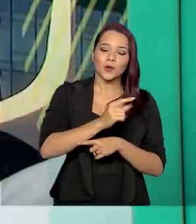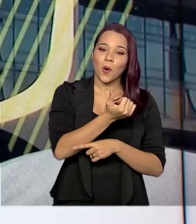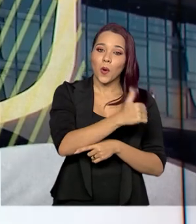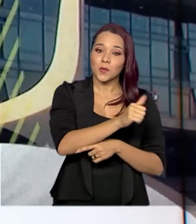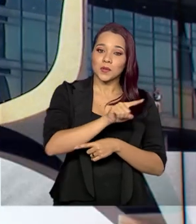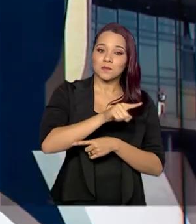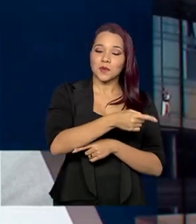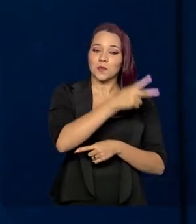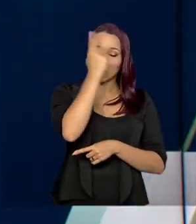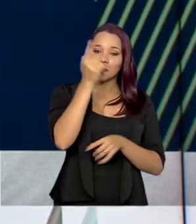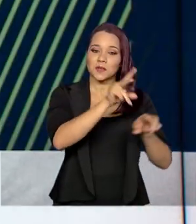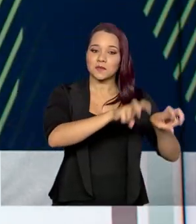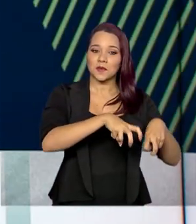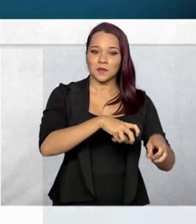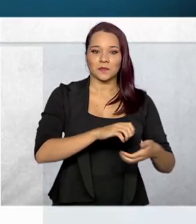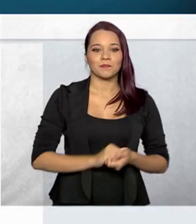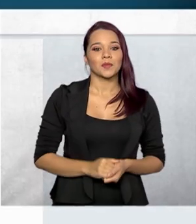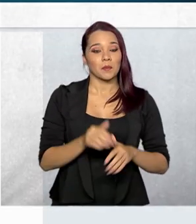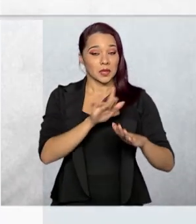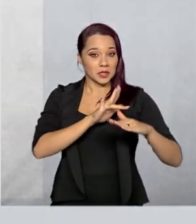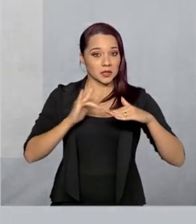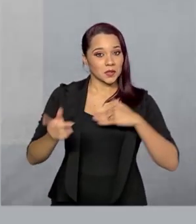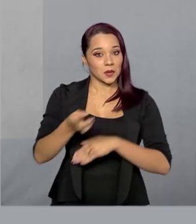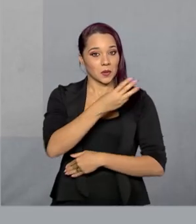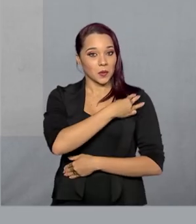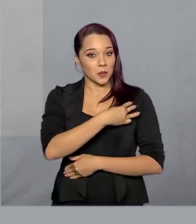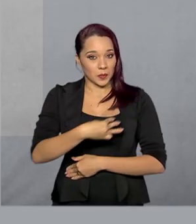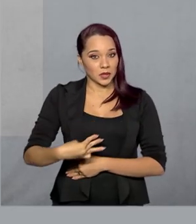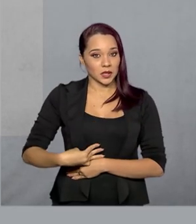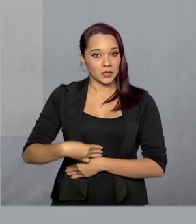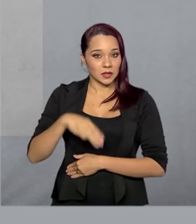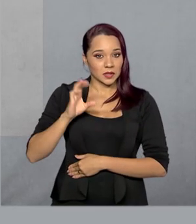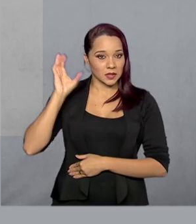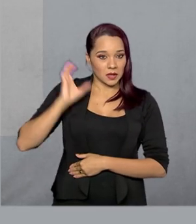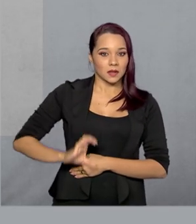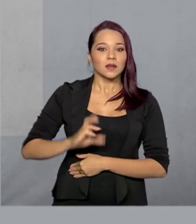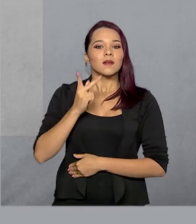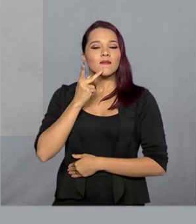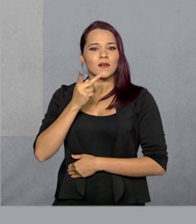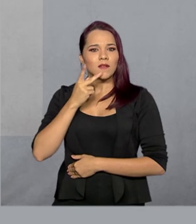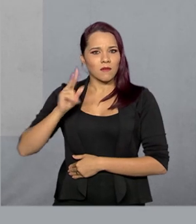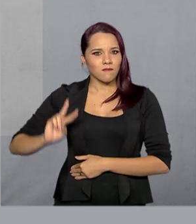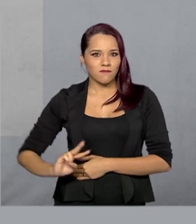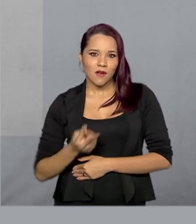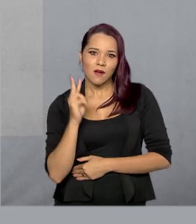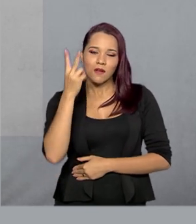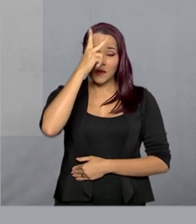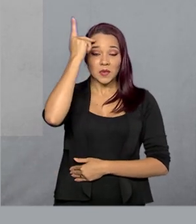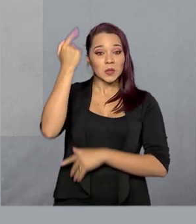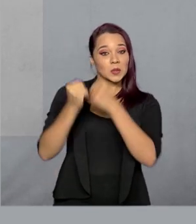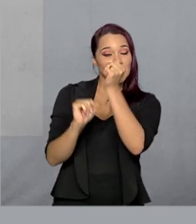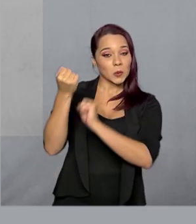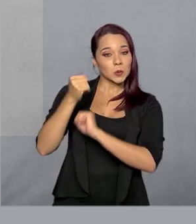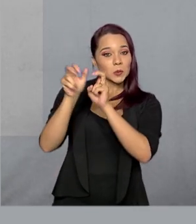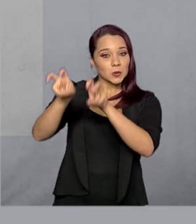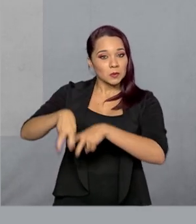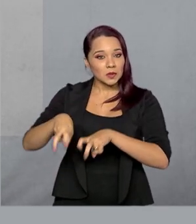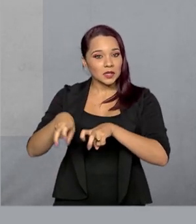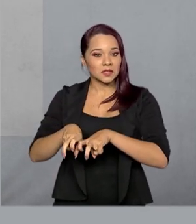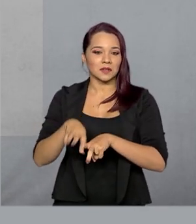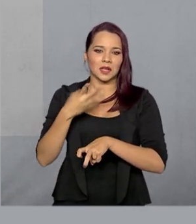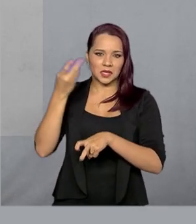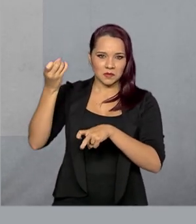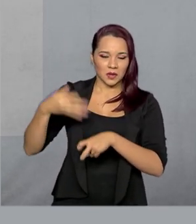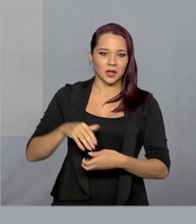produtores. Pelas redes sociais, o ministro Onyx Lorenzoni falou sobre a valorização de quem produz. Diz o